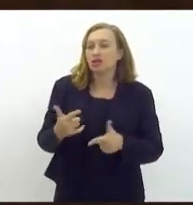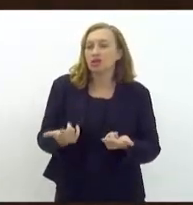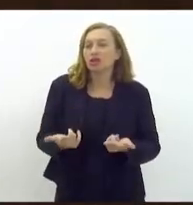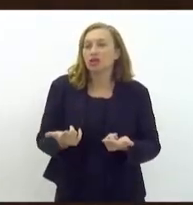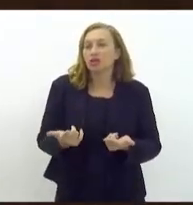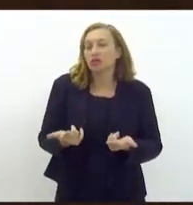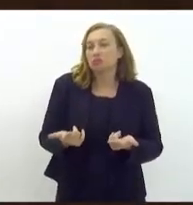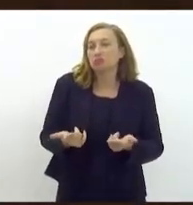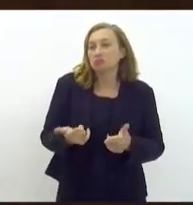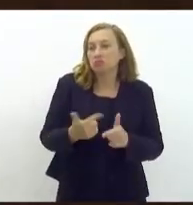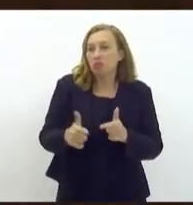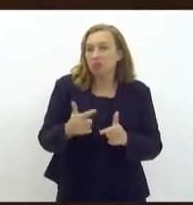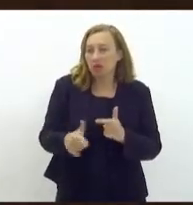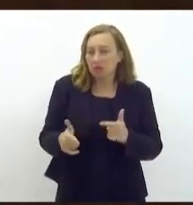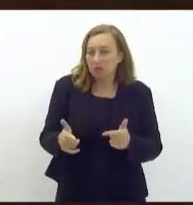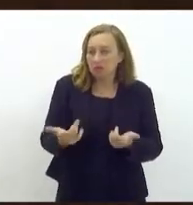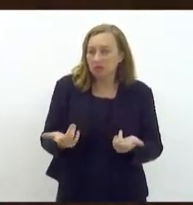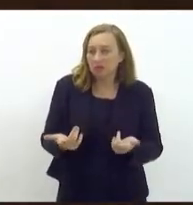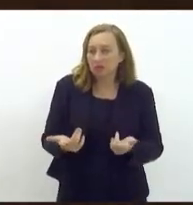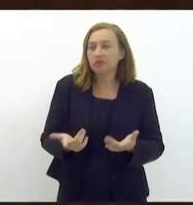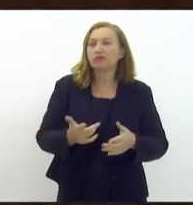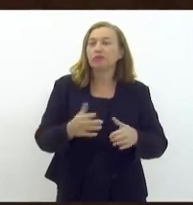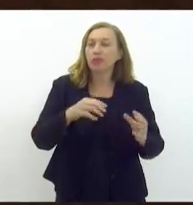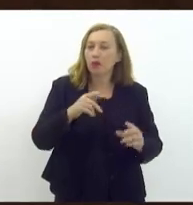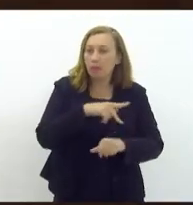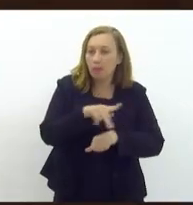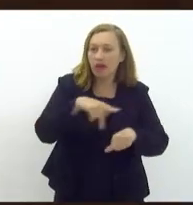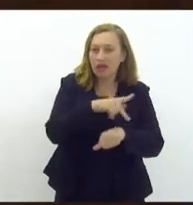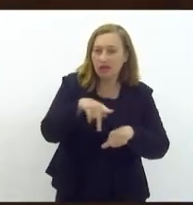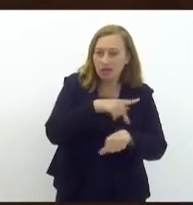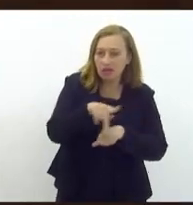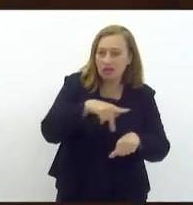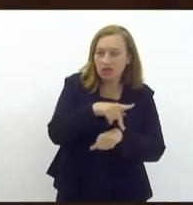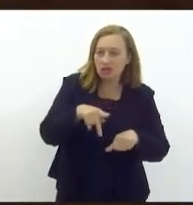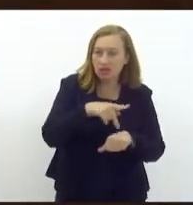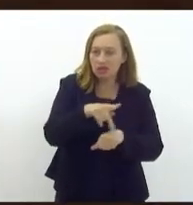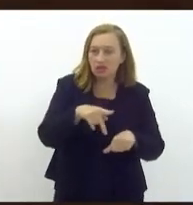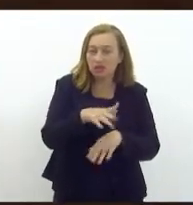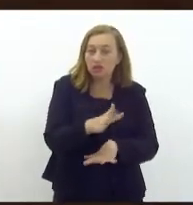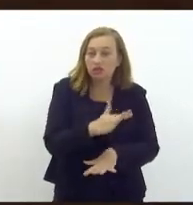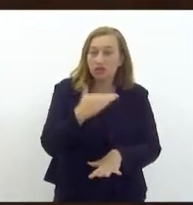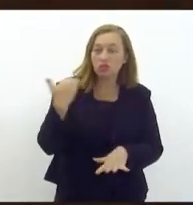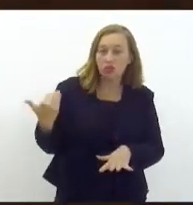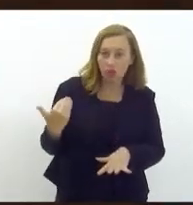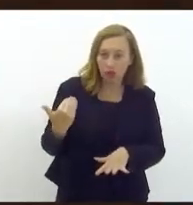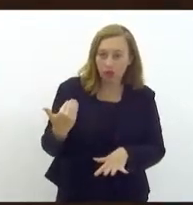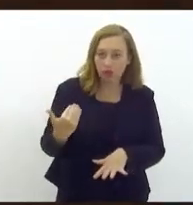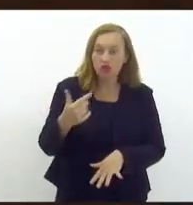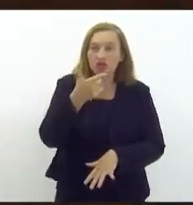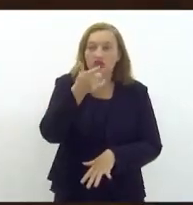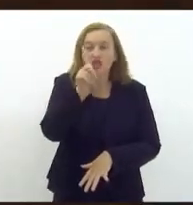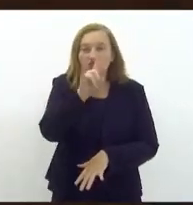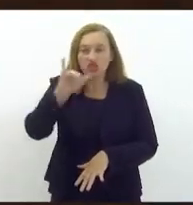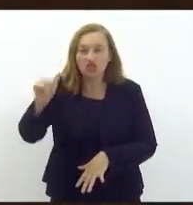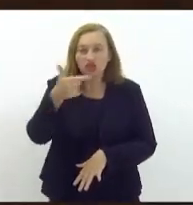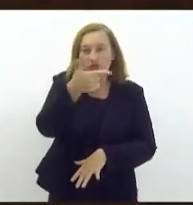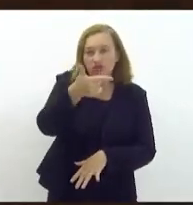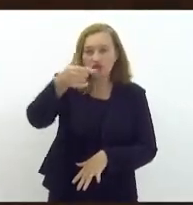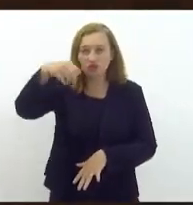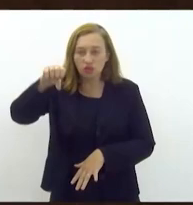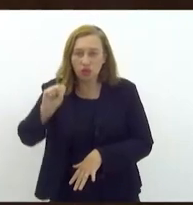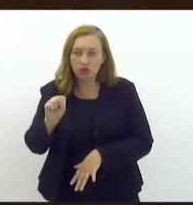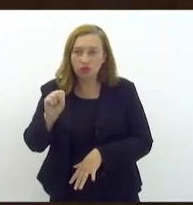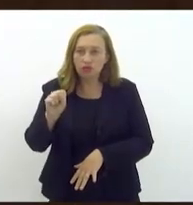no país de interdição das vias democráticas, que assassinou um estudante no dia 28 de março,